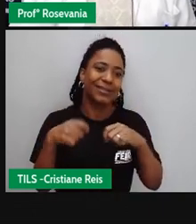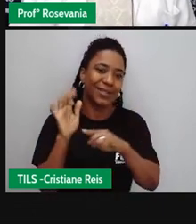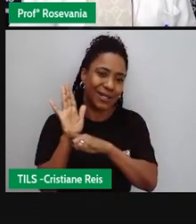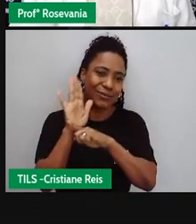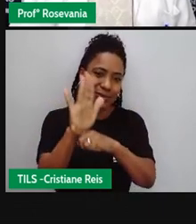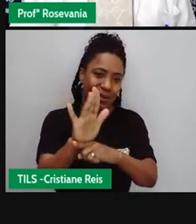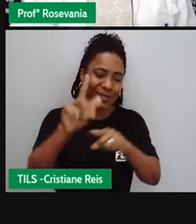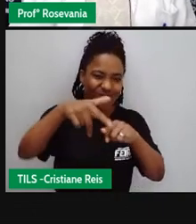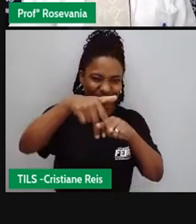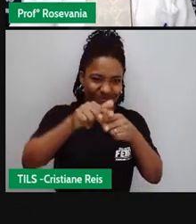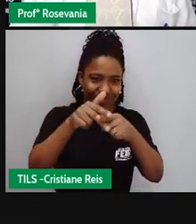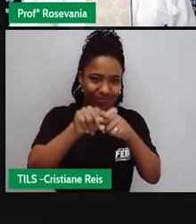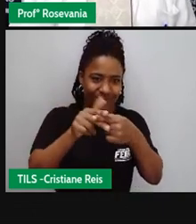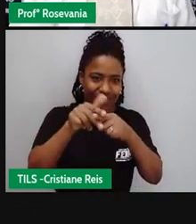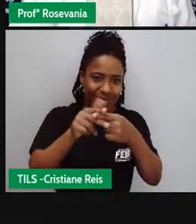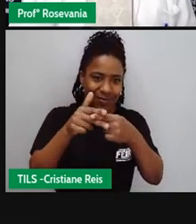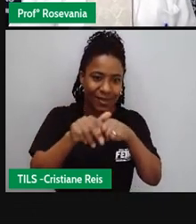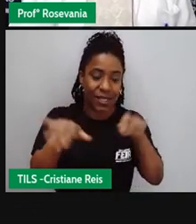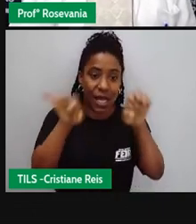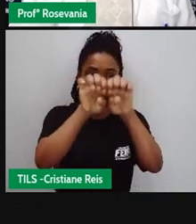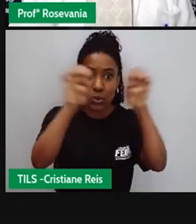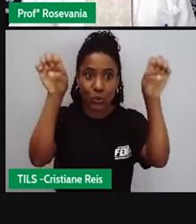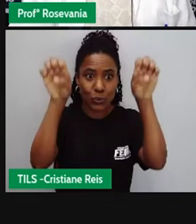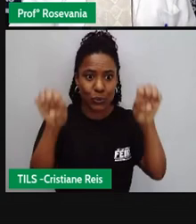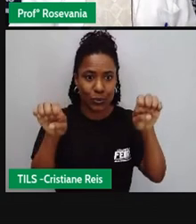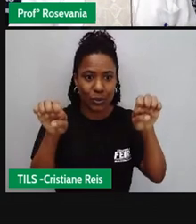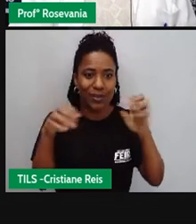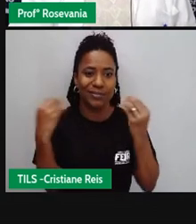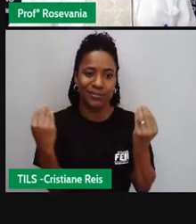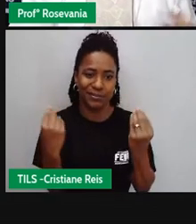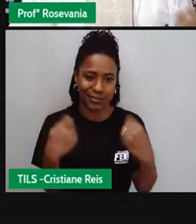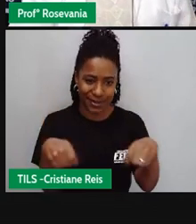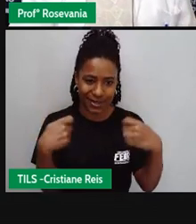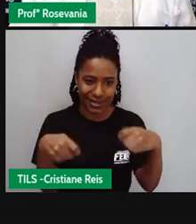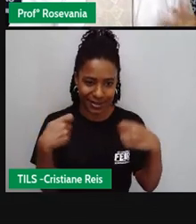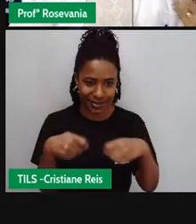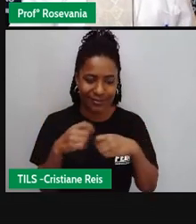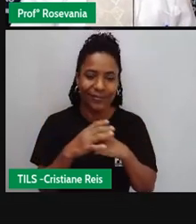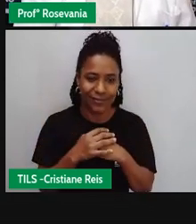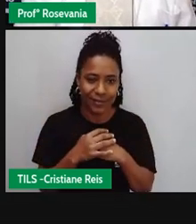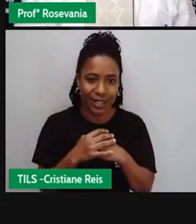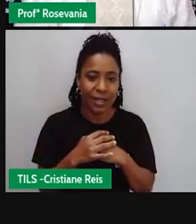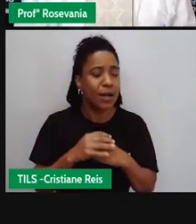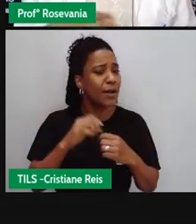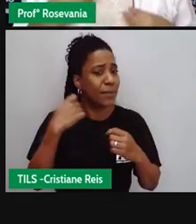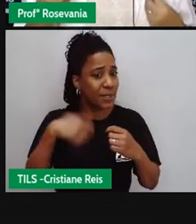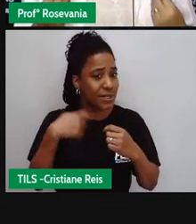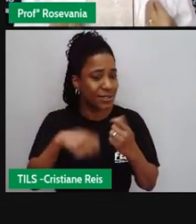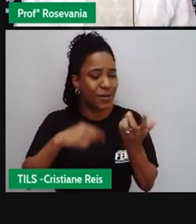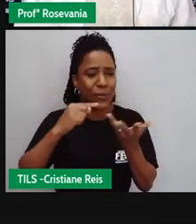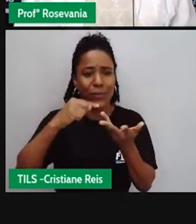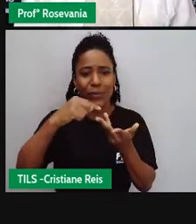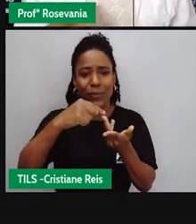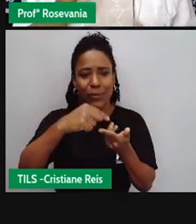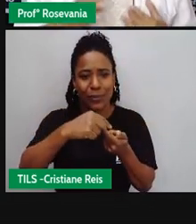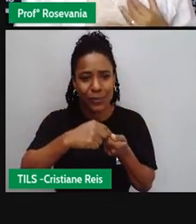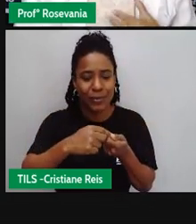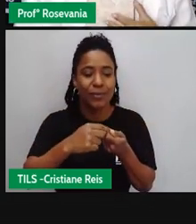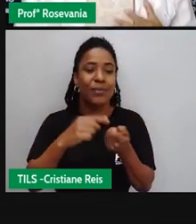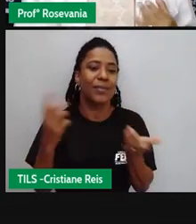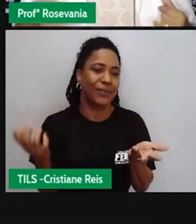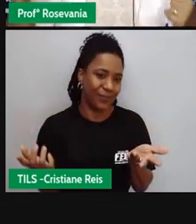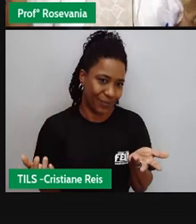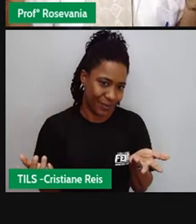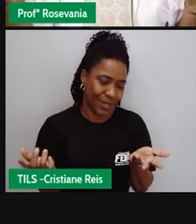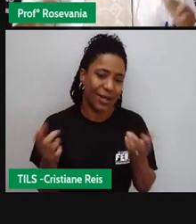imagem já chama aí né atenção pra vocês eu preciso de uma série de coisas né de estruturas como